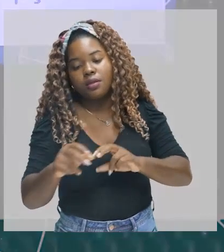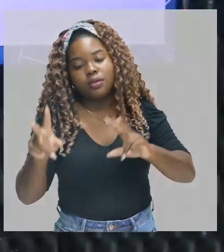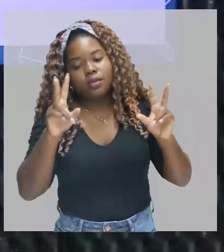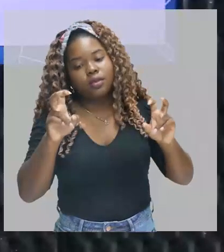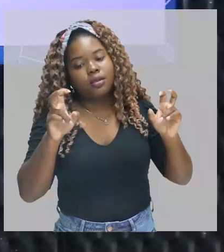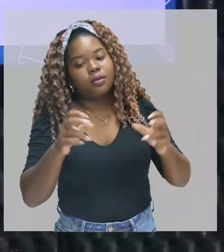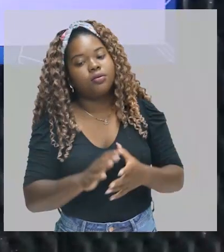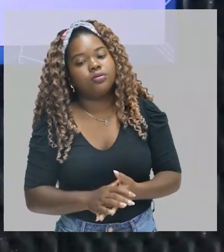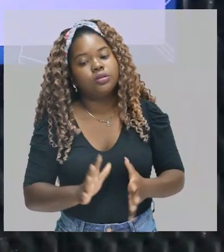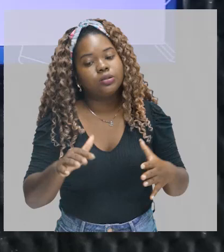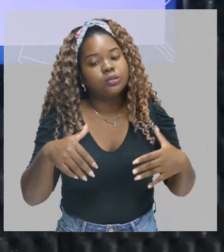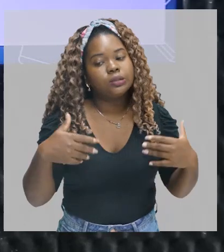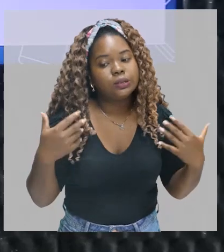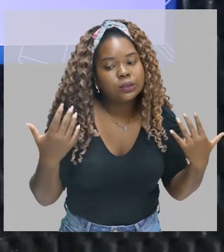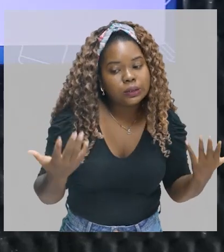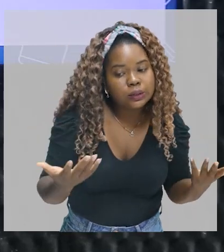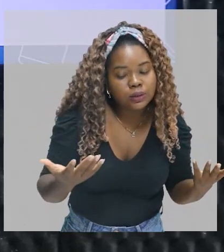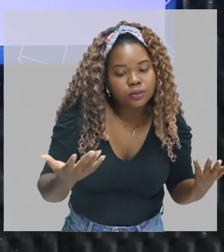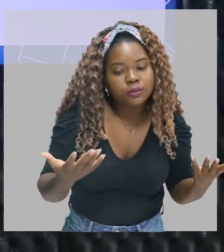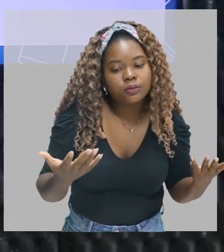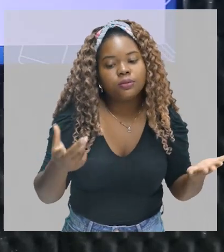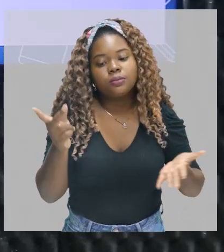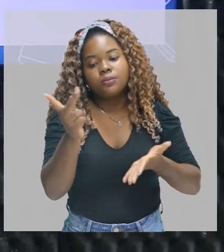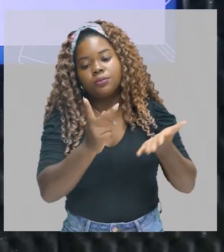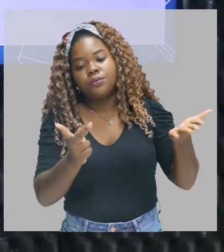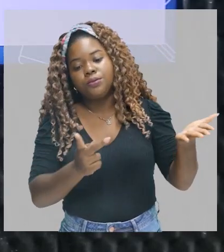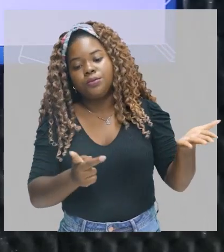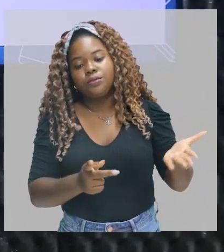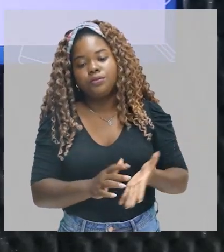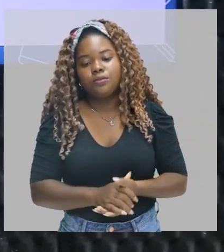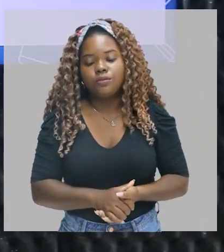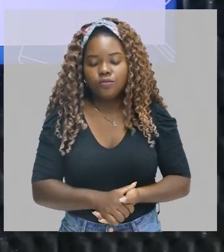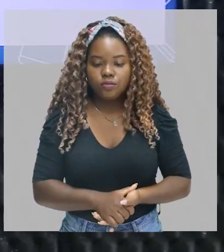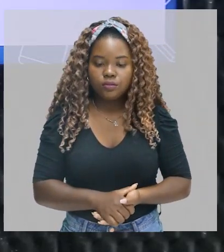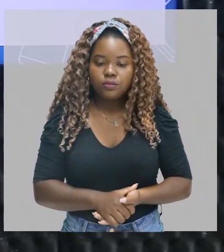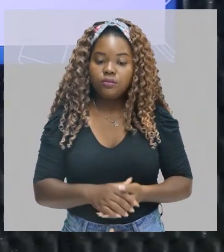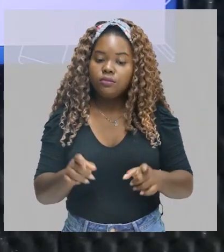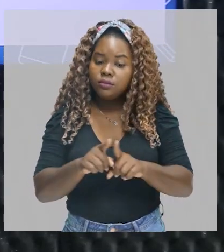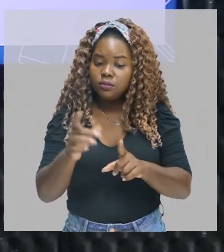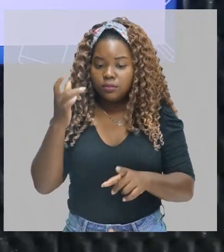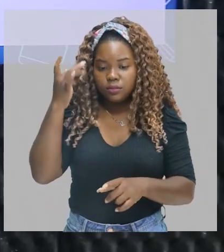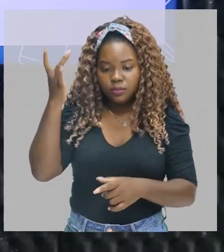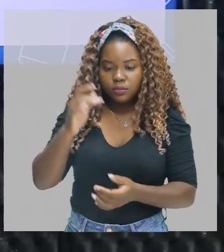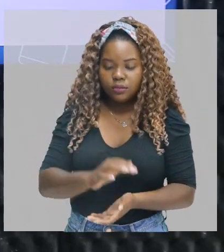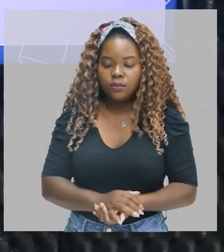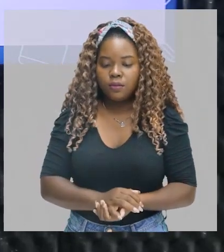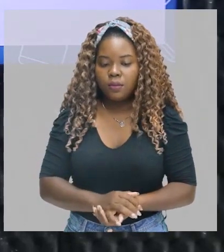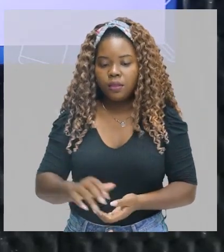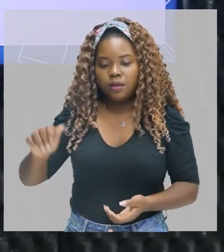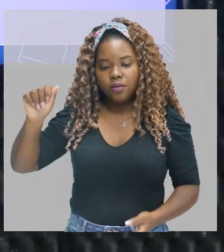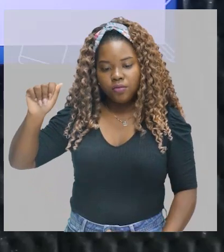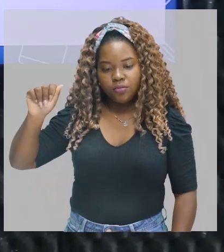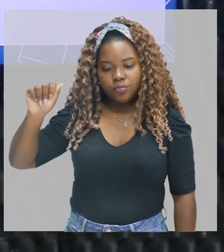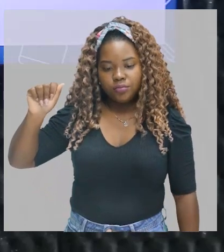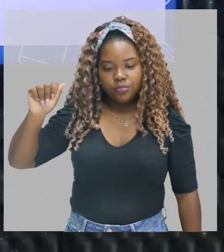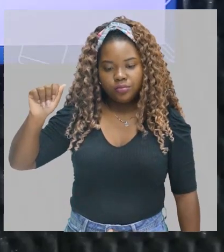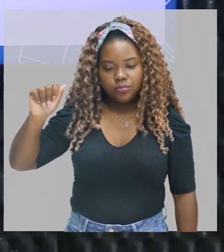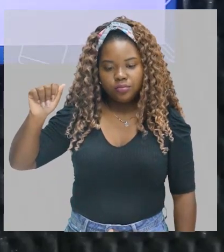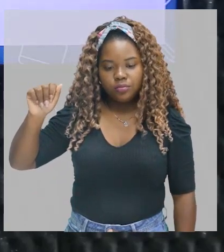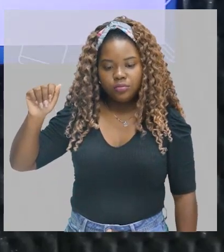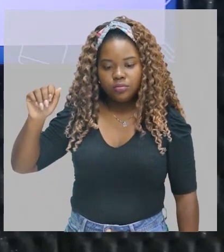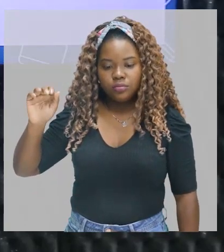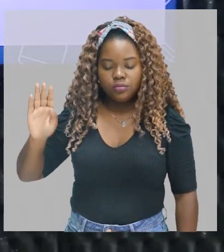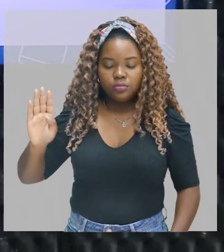e concepções existenciais dos poetas. Também fácil demais. Eu vou letrar dos barrocos,